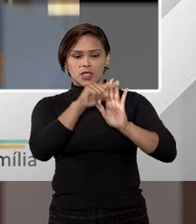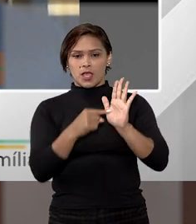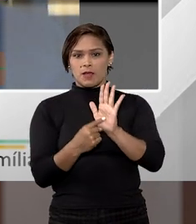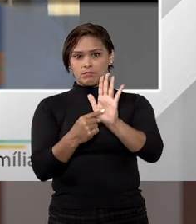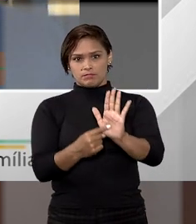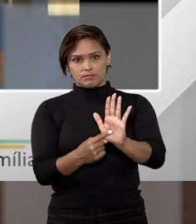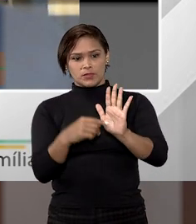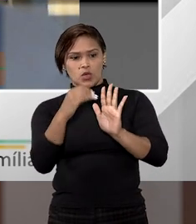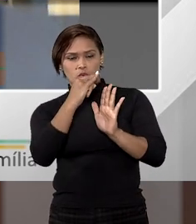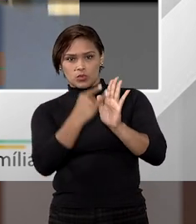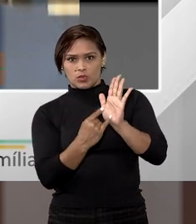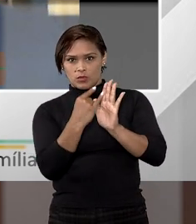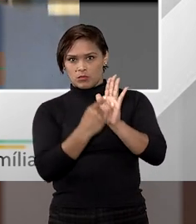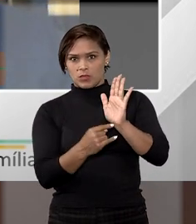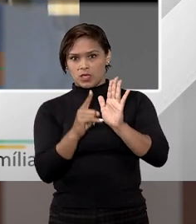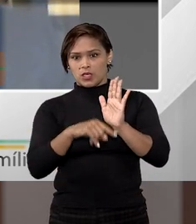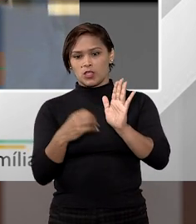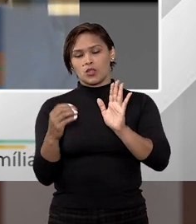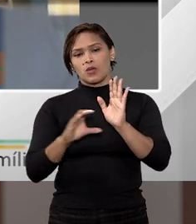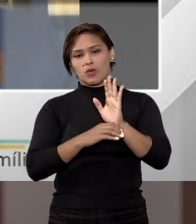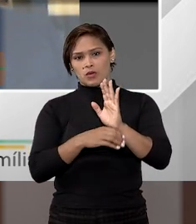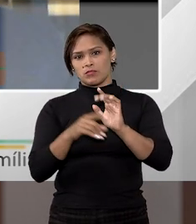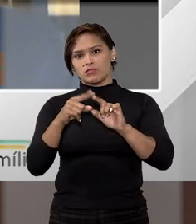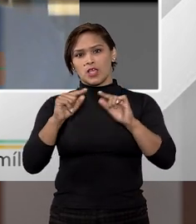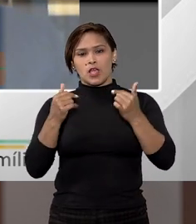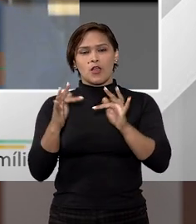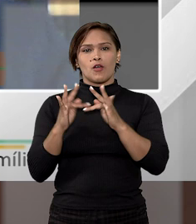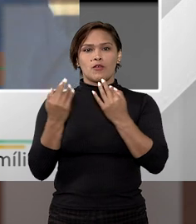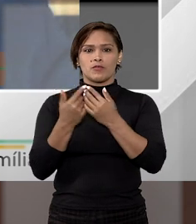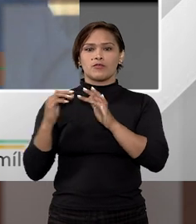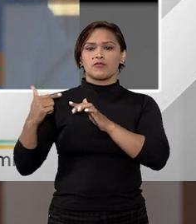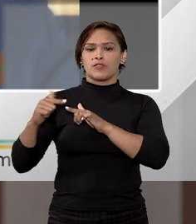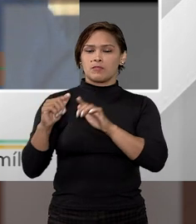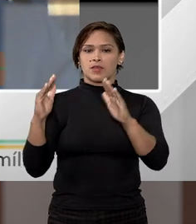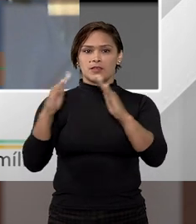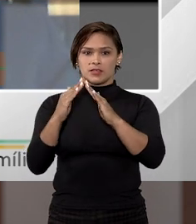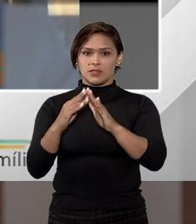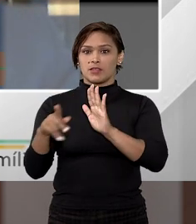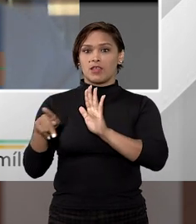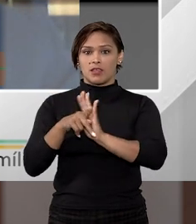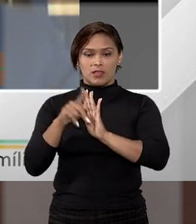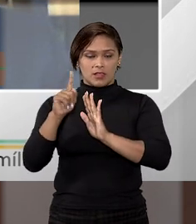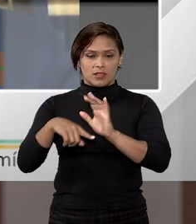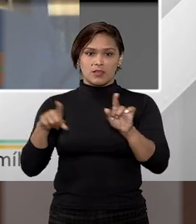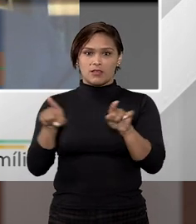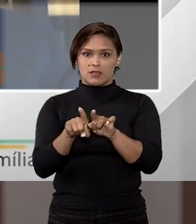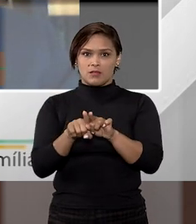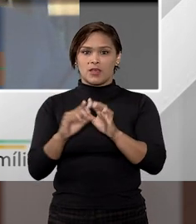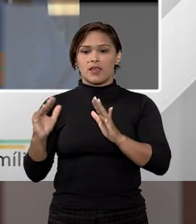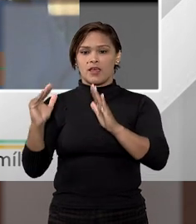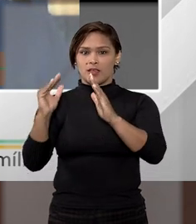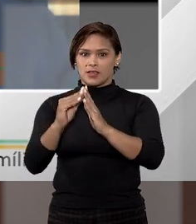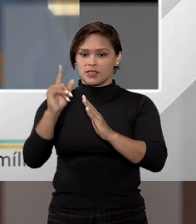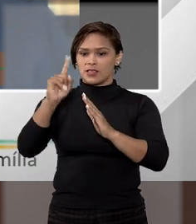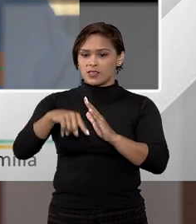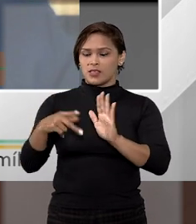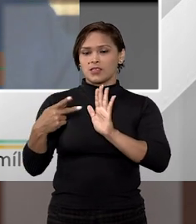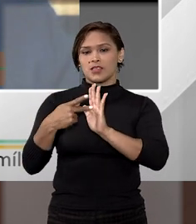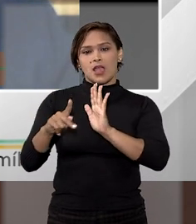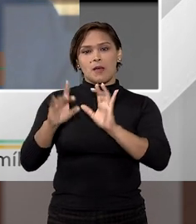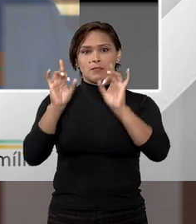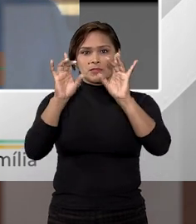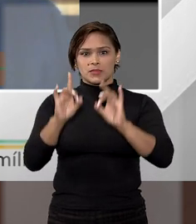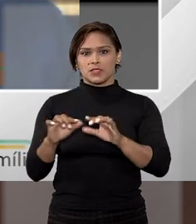que apresentar a matrícula e o código civil no bem de família convencional ele exige a residência também. A residência é o elemento